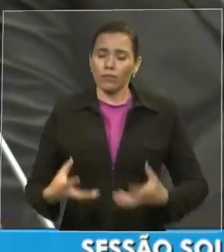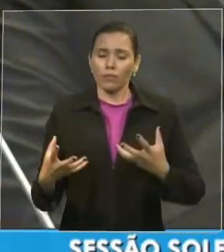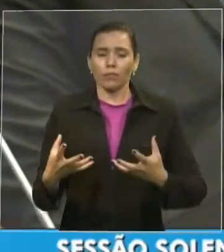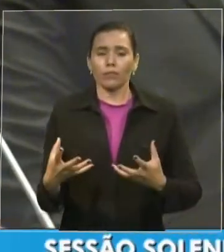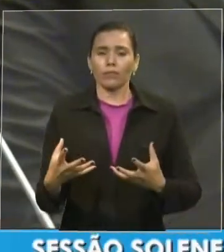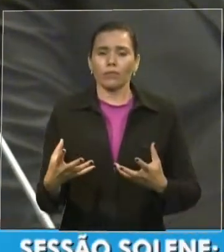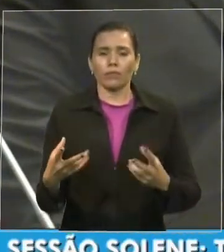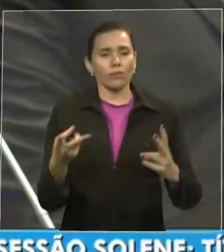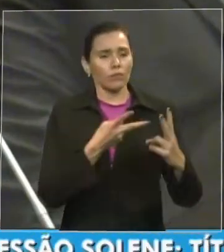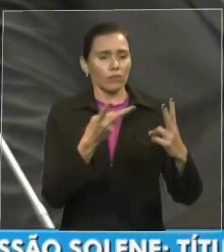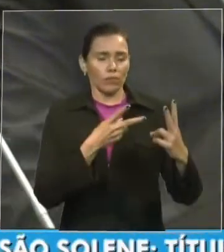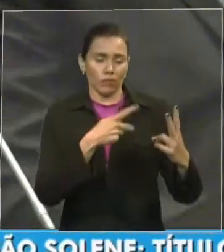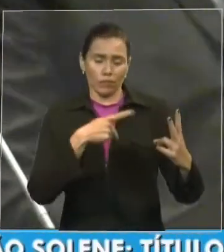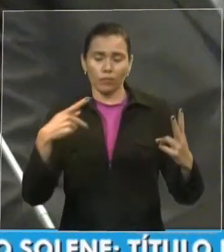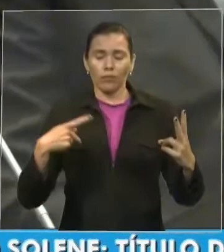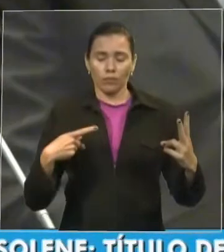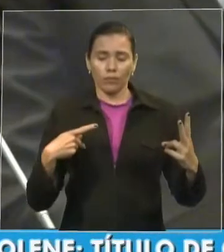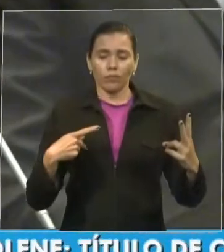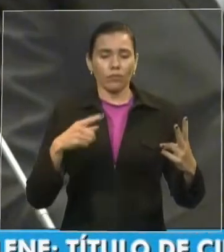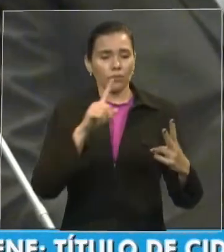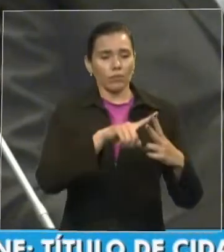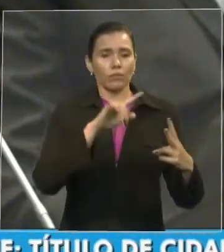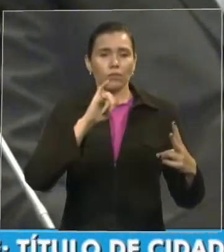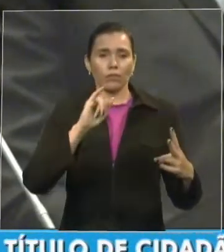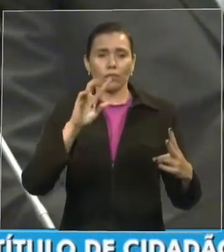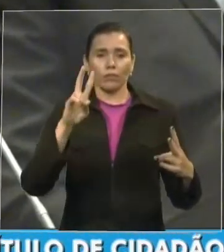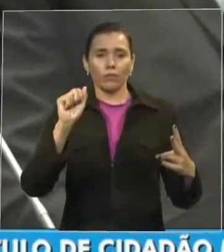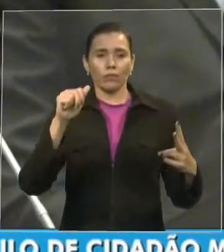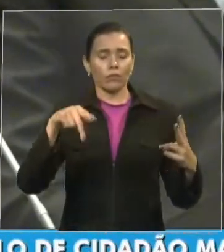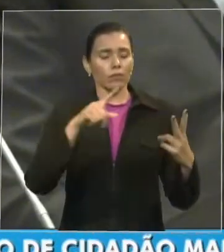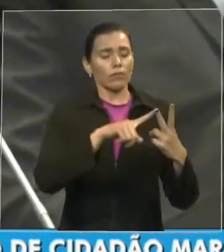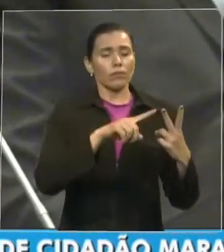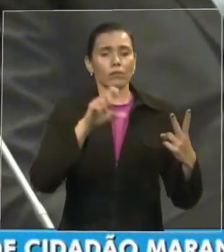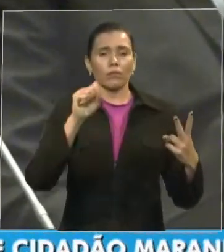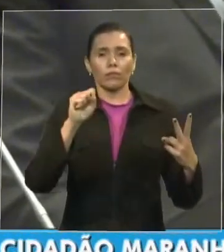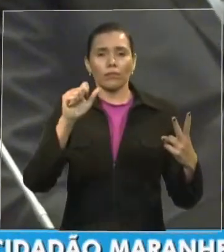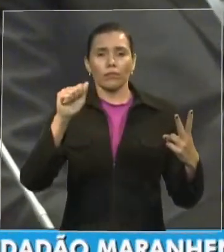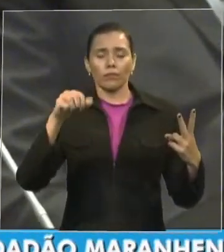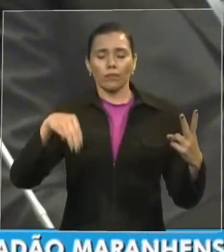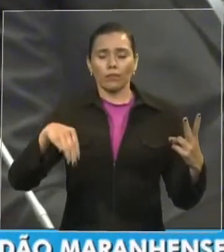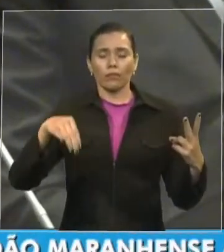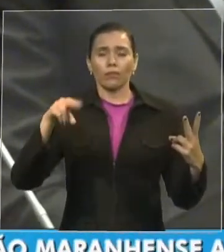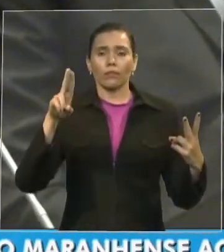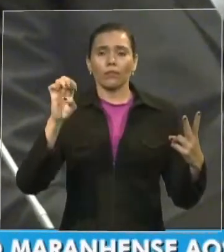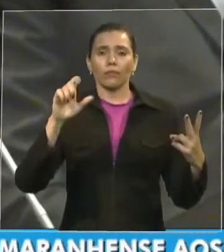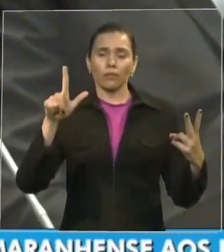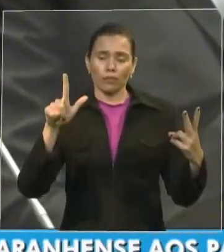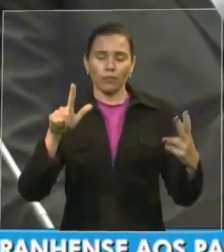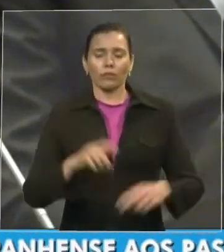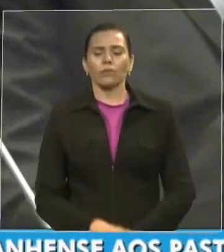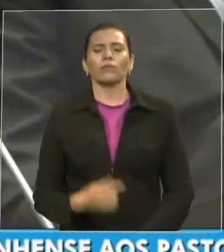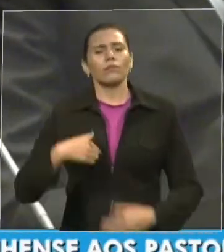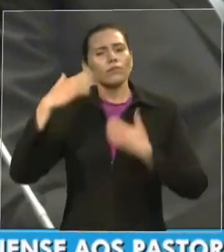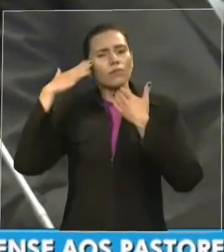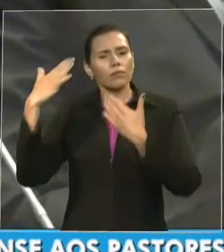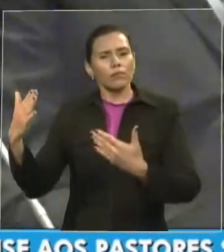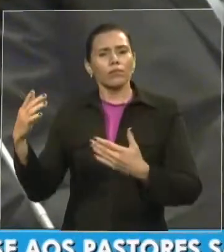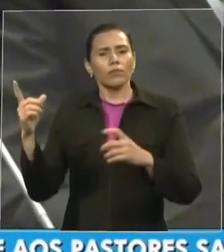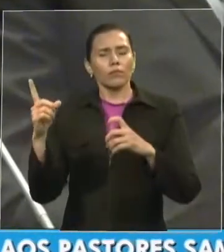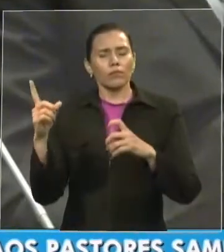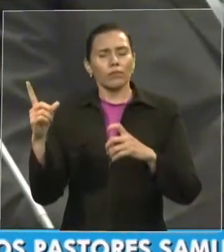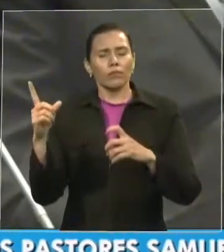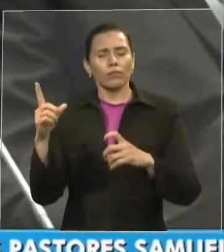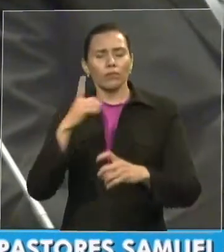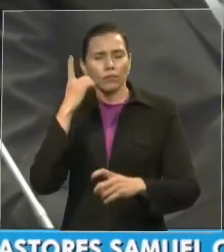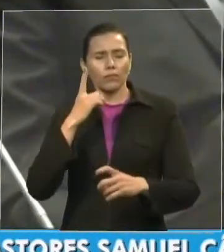dois pastores pastor Ivan e o pastor Samuel agradeço doutor leve ponte deputado estadual que presidiu